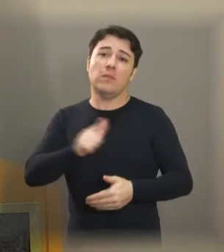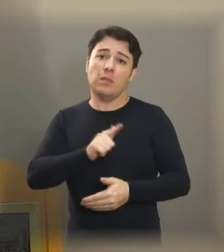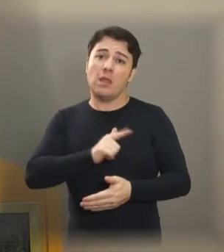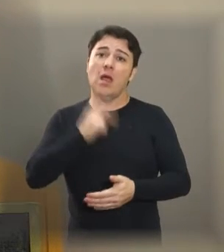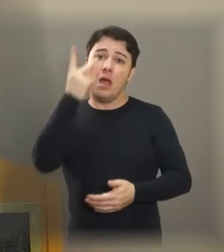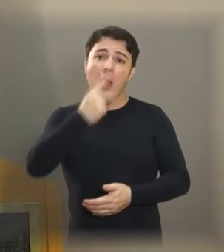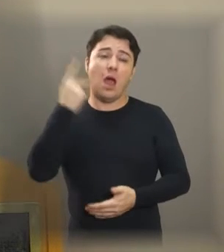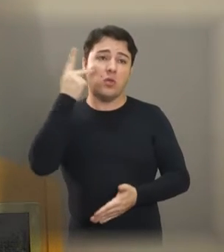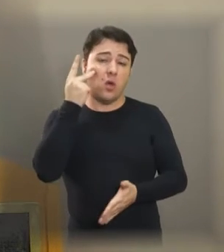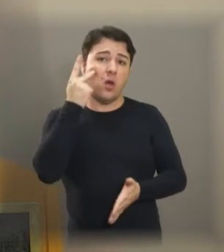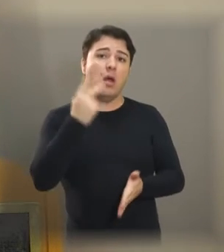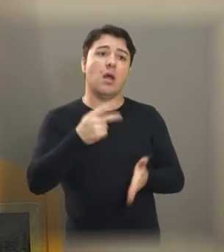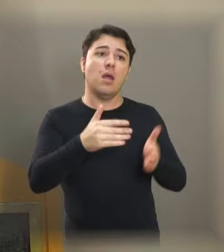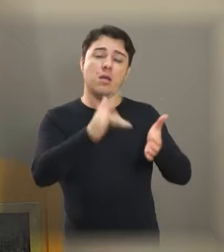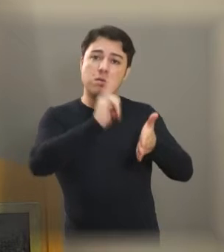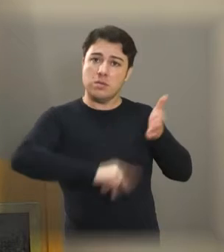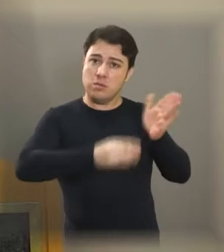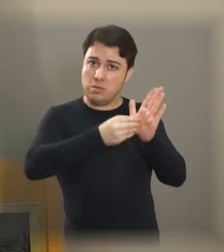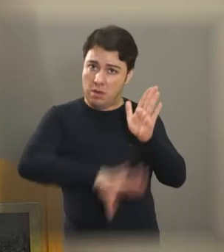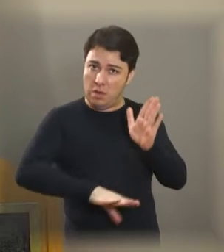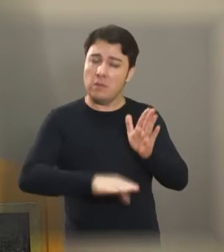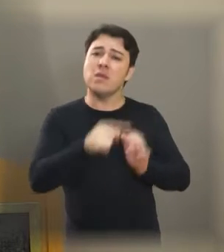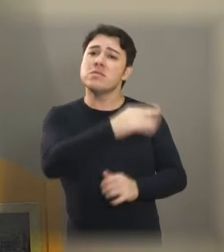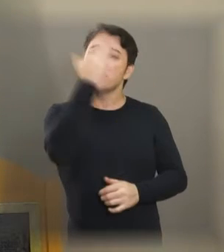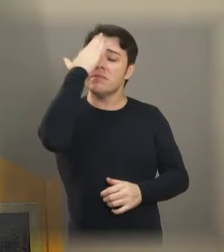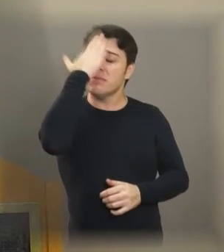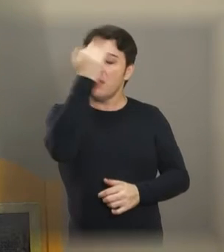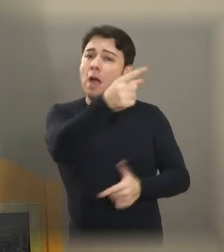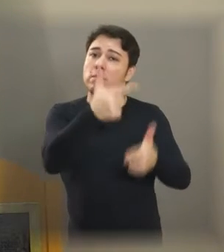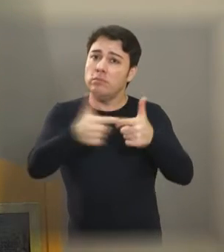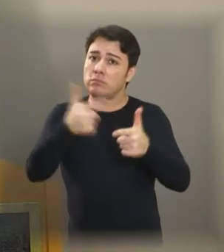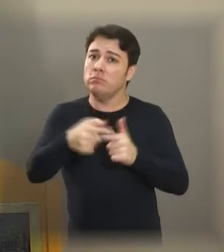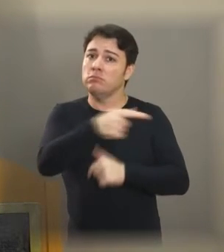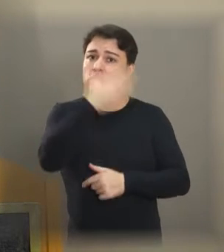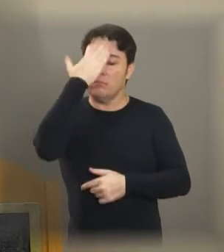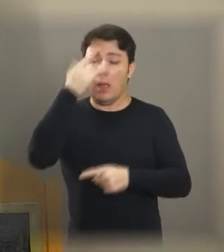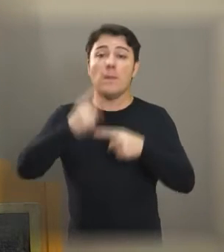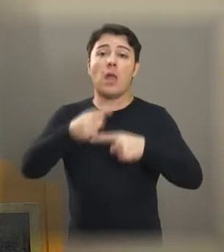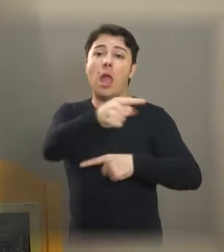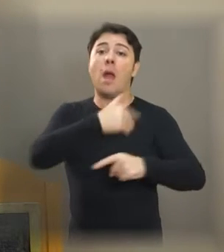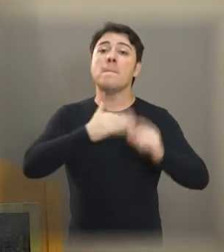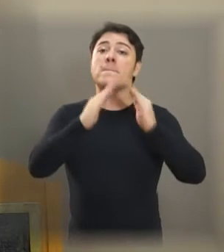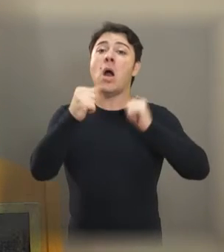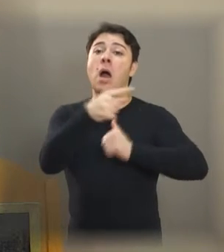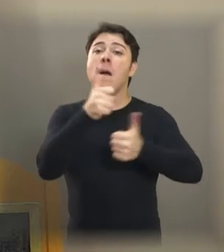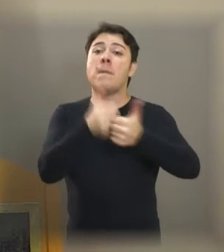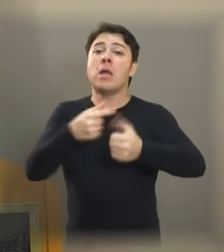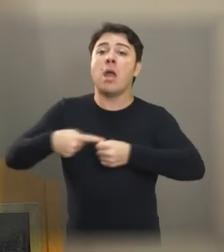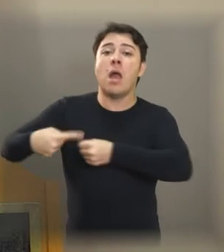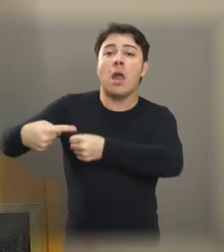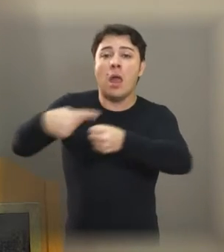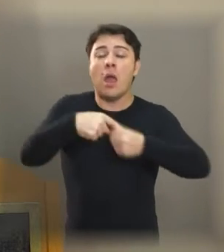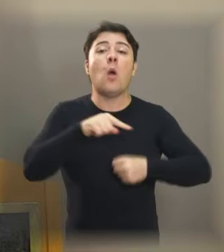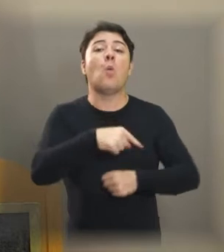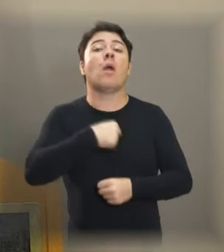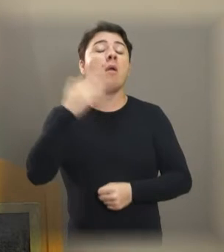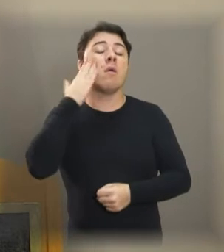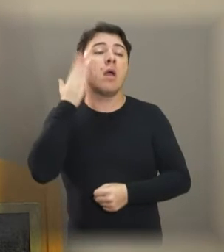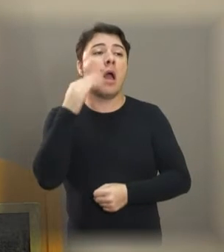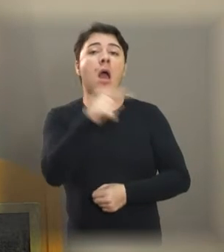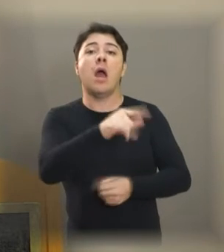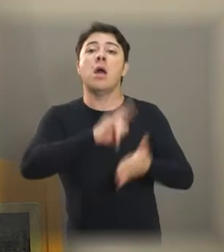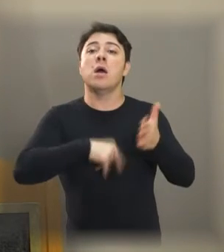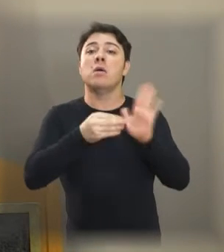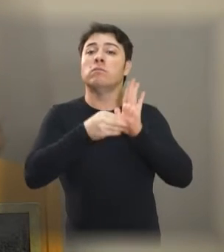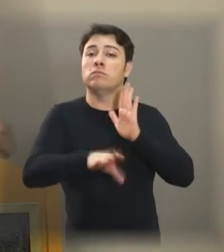indicação, ele sabe que ali está tendo problema. Apesar de morar ali na região e já saber do problema, a gente fez